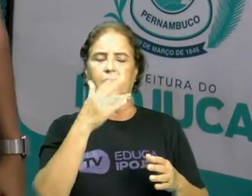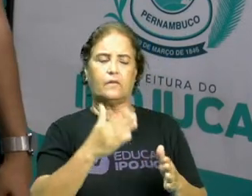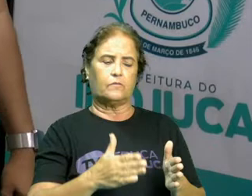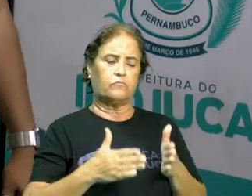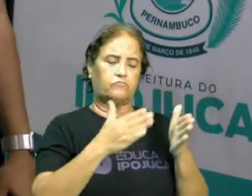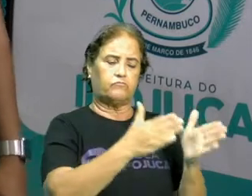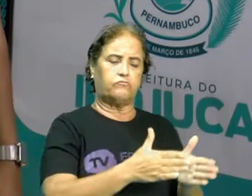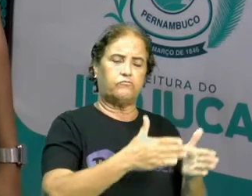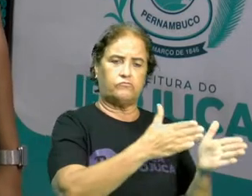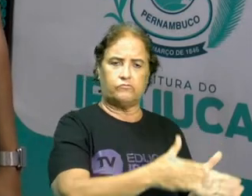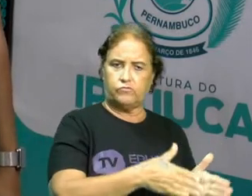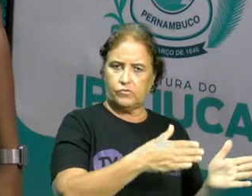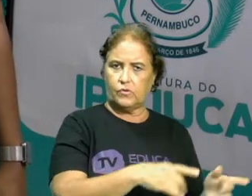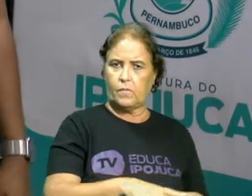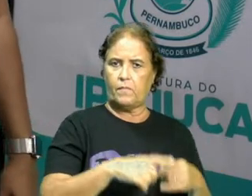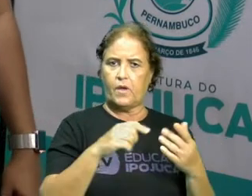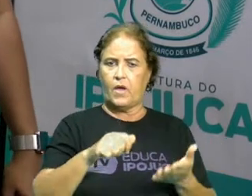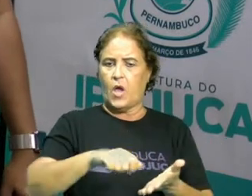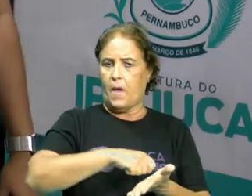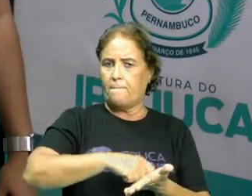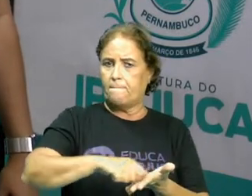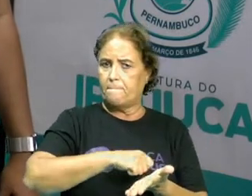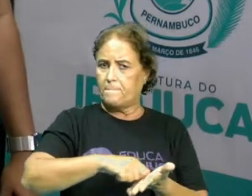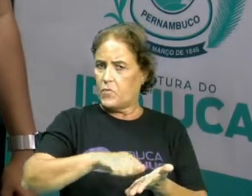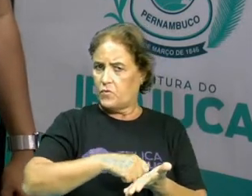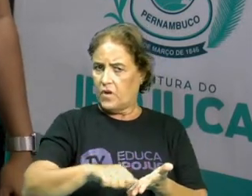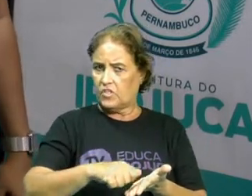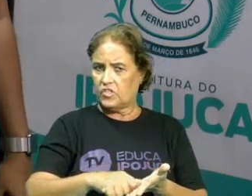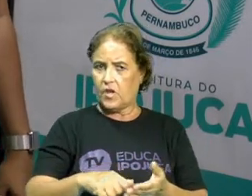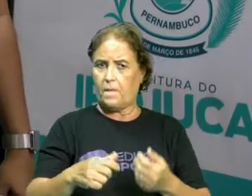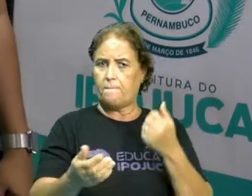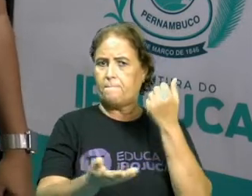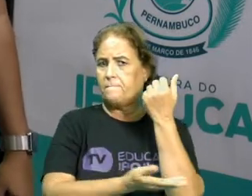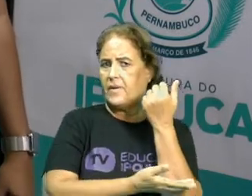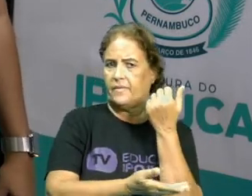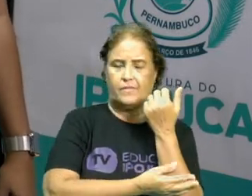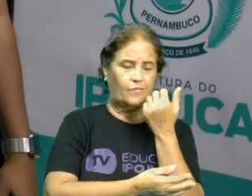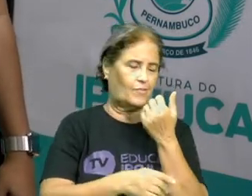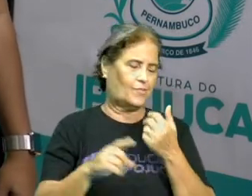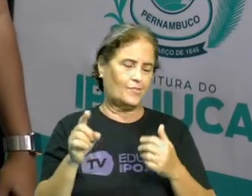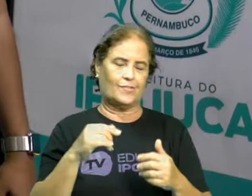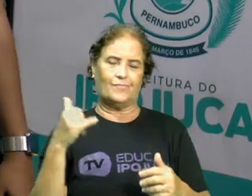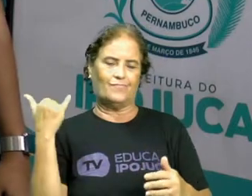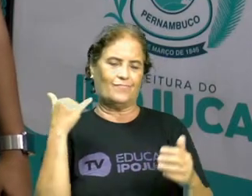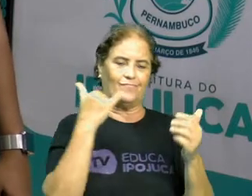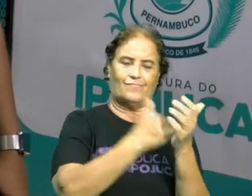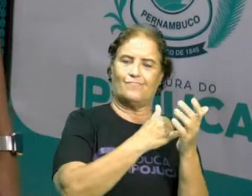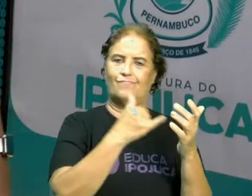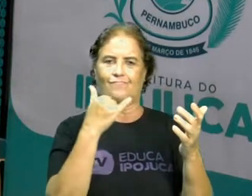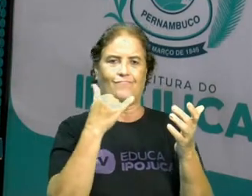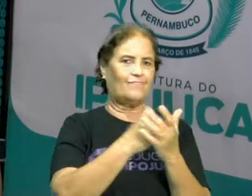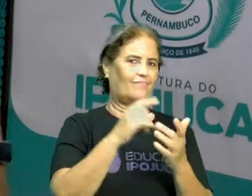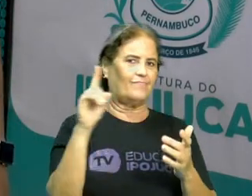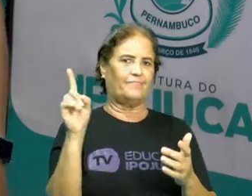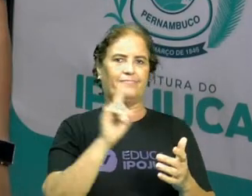Já borracha, já madeira. Eles são péssimos condutores. Eles não deixam a energia passar.